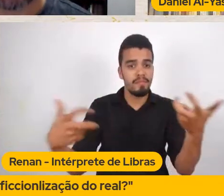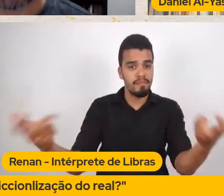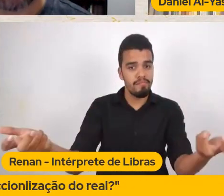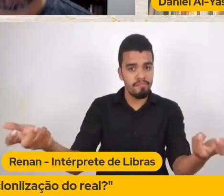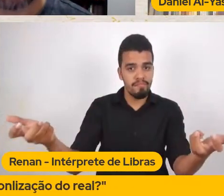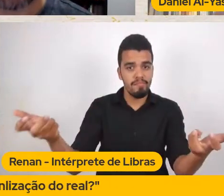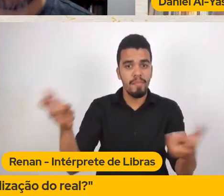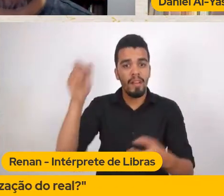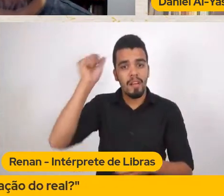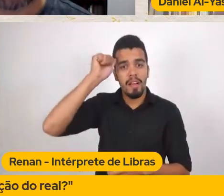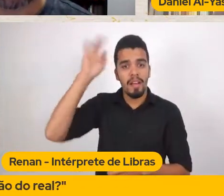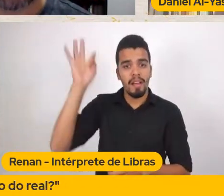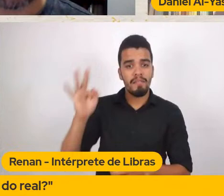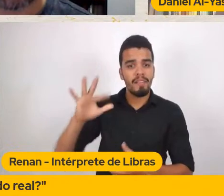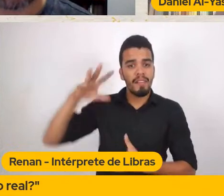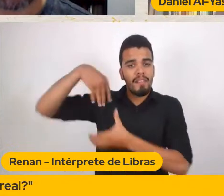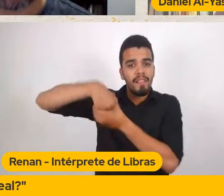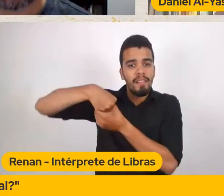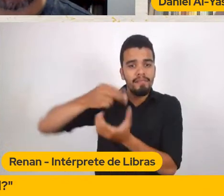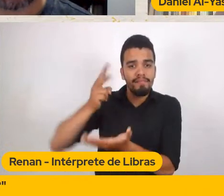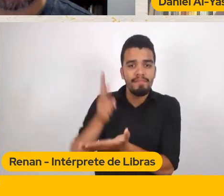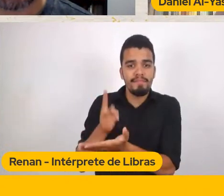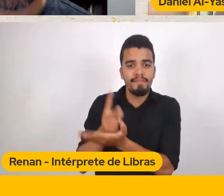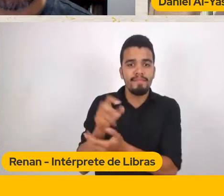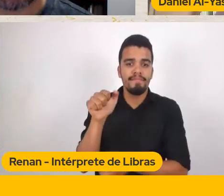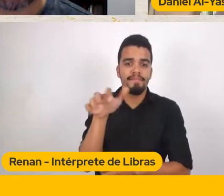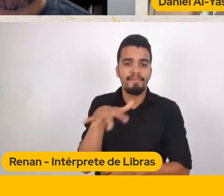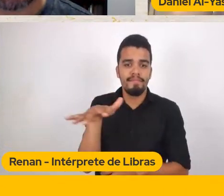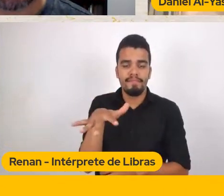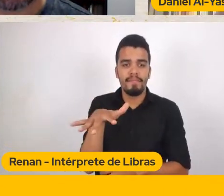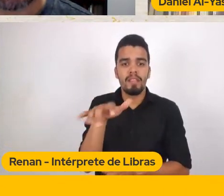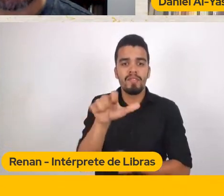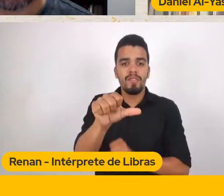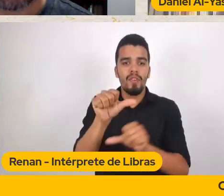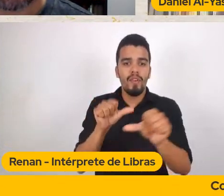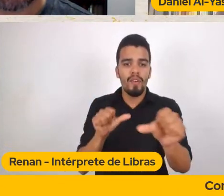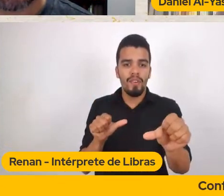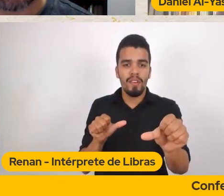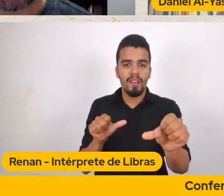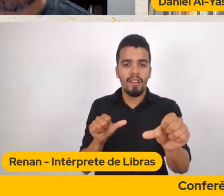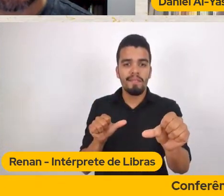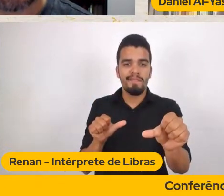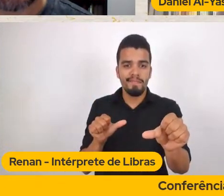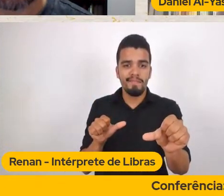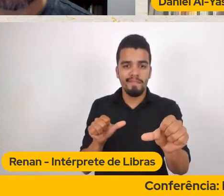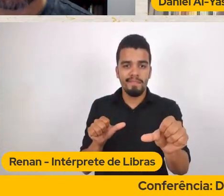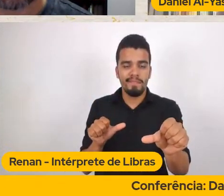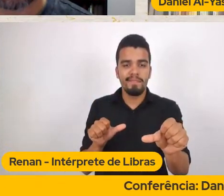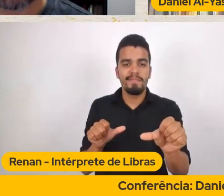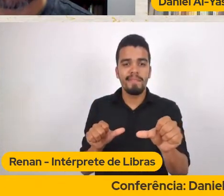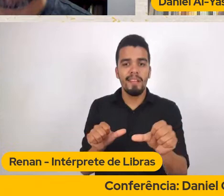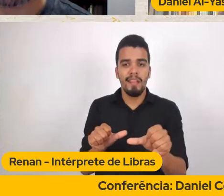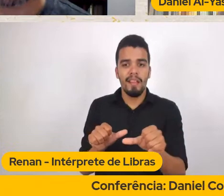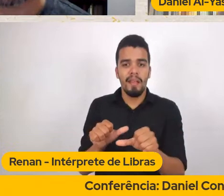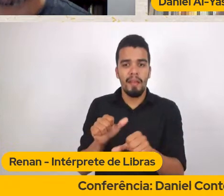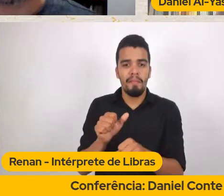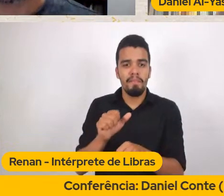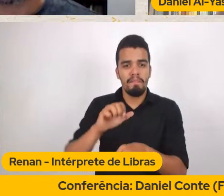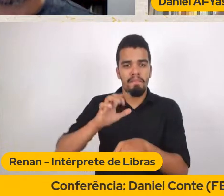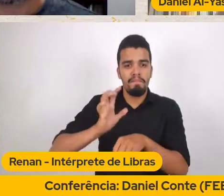território Em troca Em troca de diamantes Então Eu sou uma pessoa Um tanto